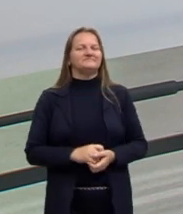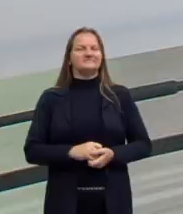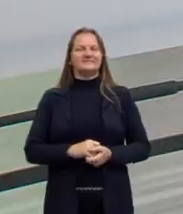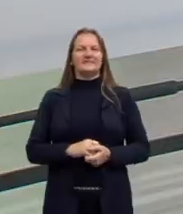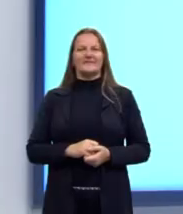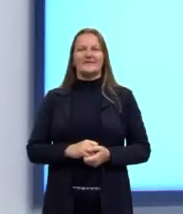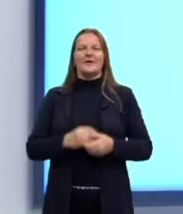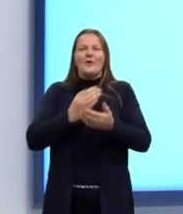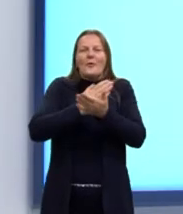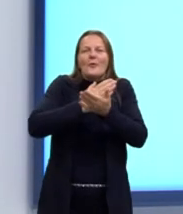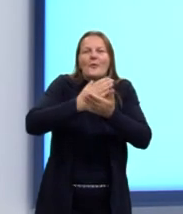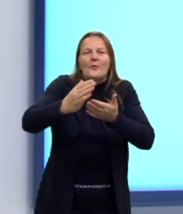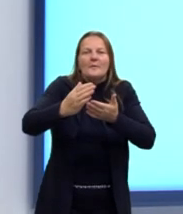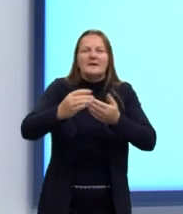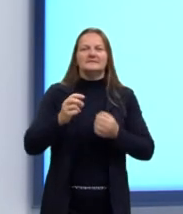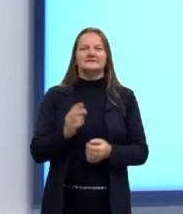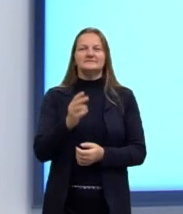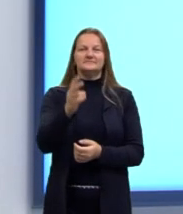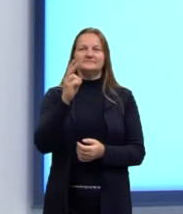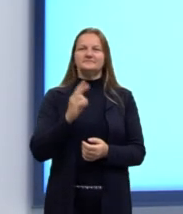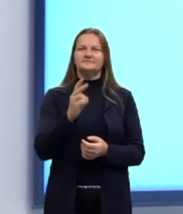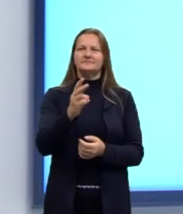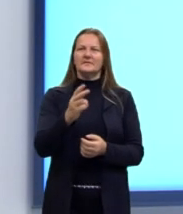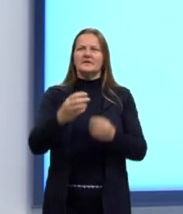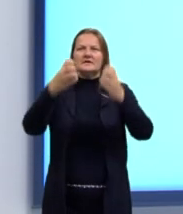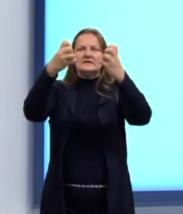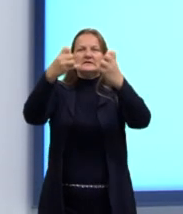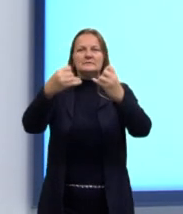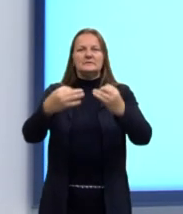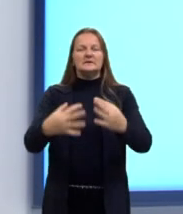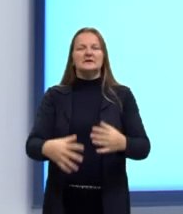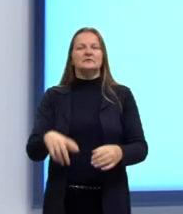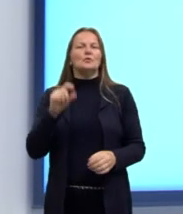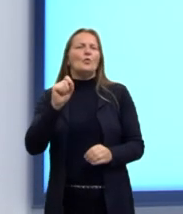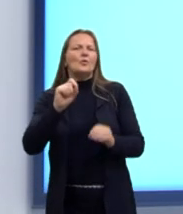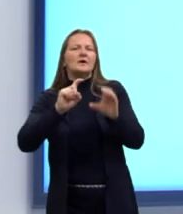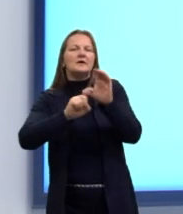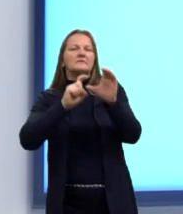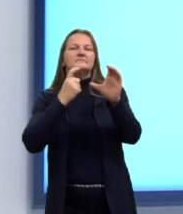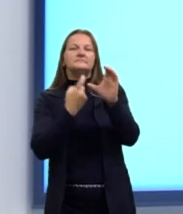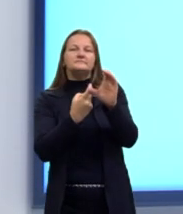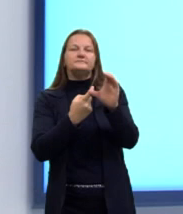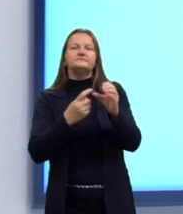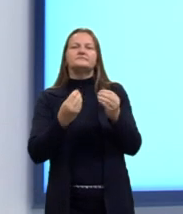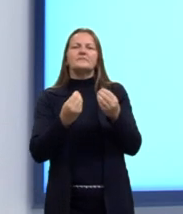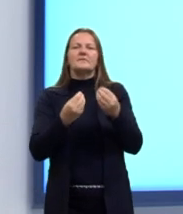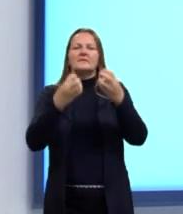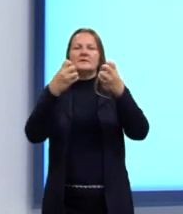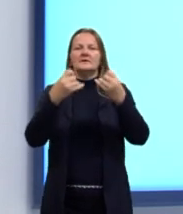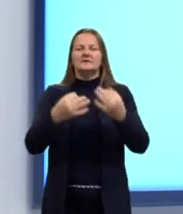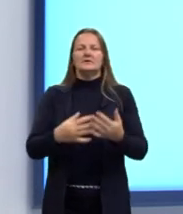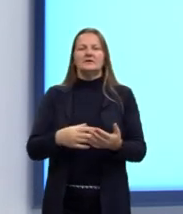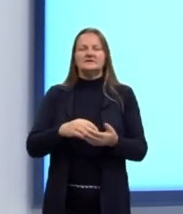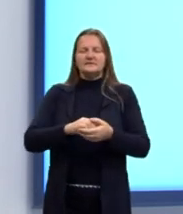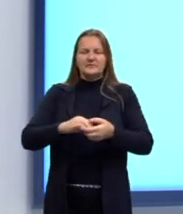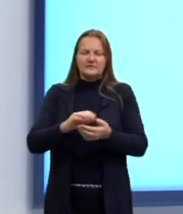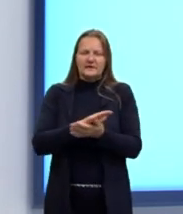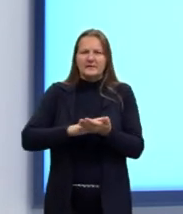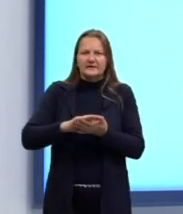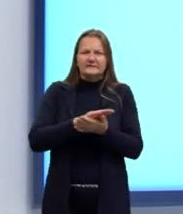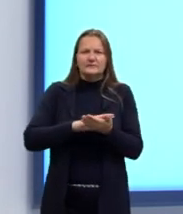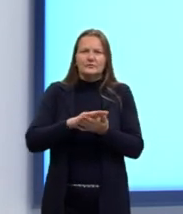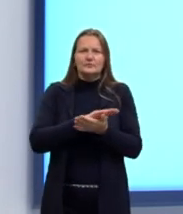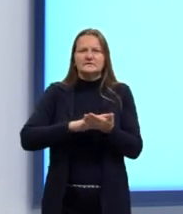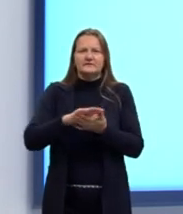E eu começo, como sempre, trazendo para vocês uma definição aí do que são essas nossas expressões